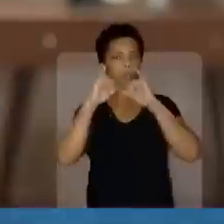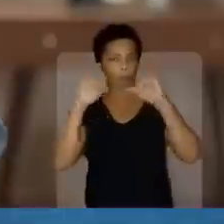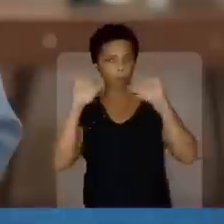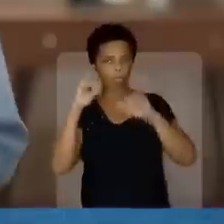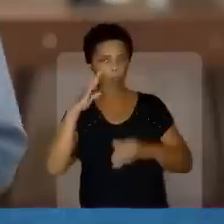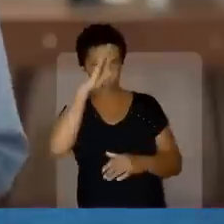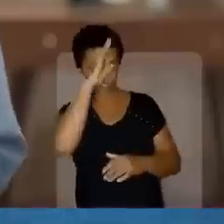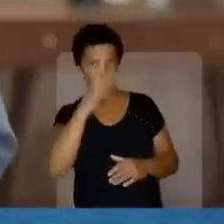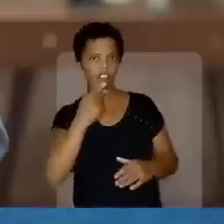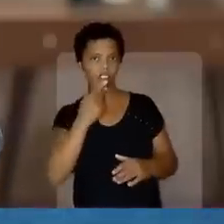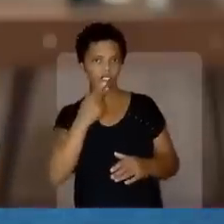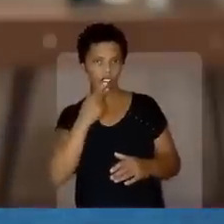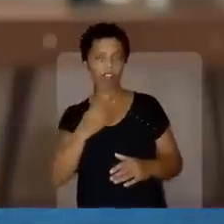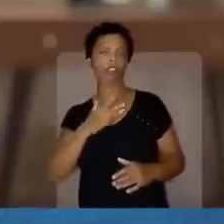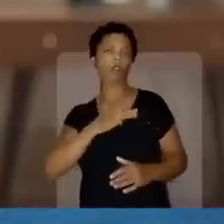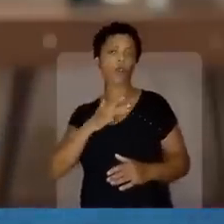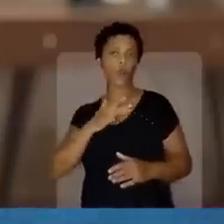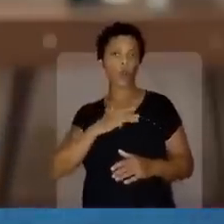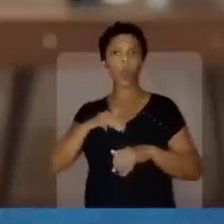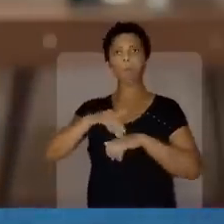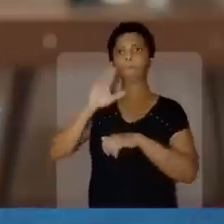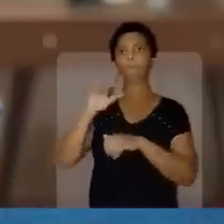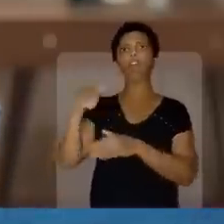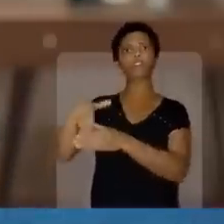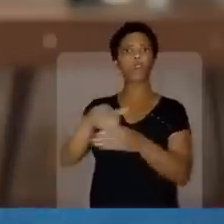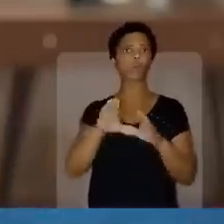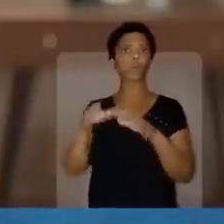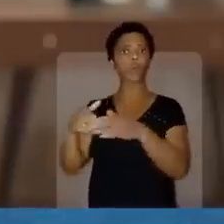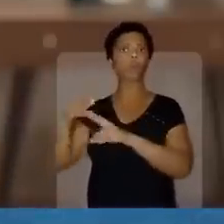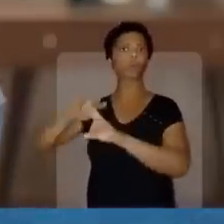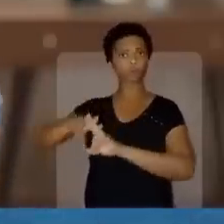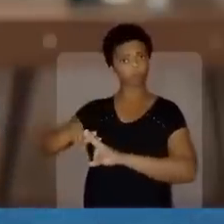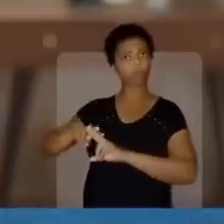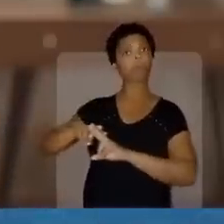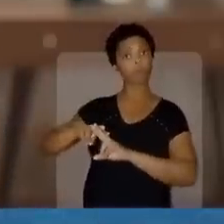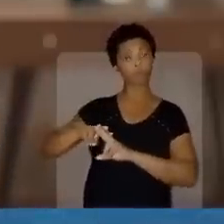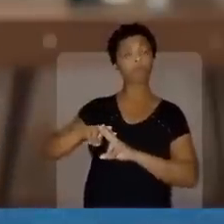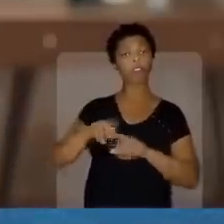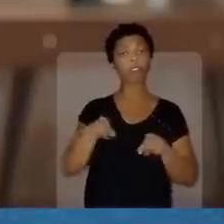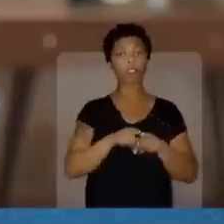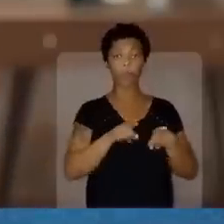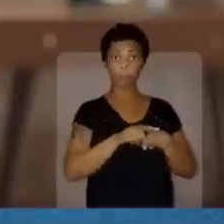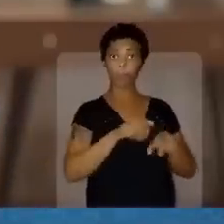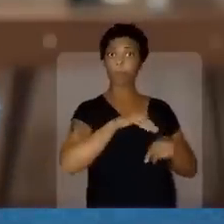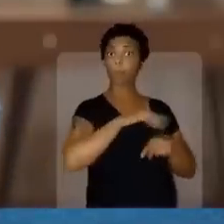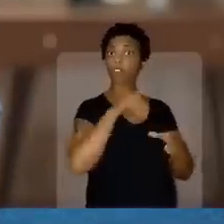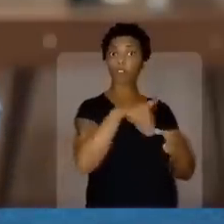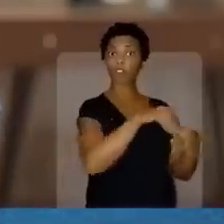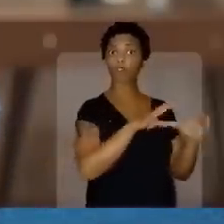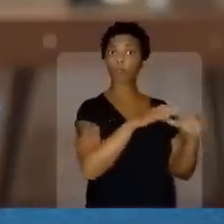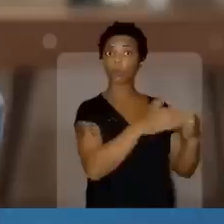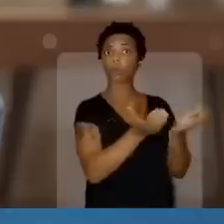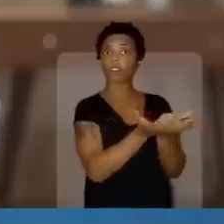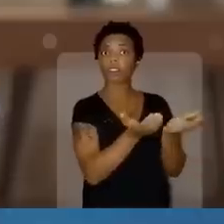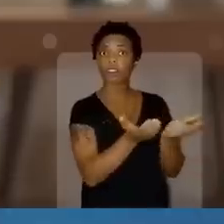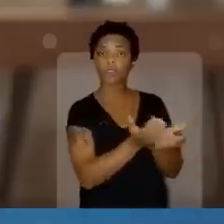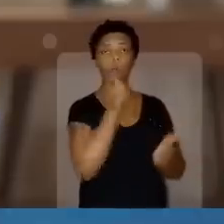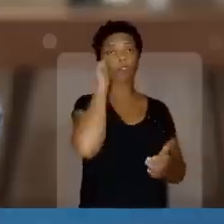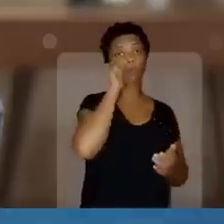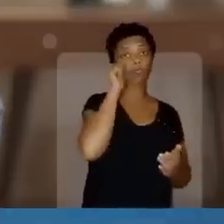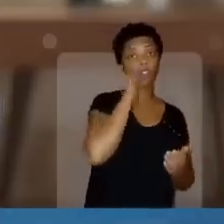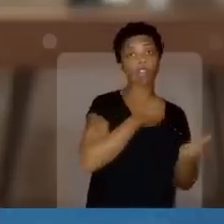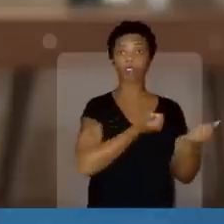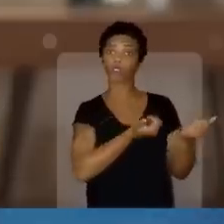A propaganda de Bolsonaro diz que Lula foi o mais votado entre os presos. Ora, Lula também foi o mais votado entre os cristãos. As mulheres,